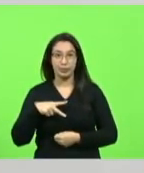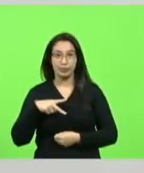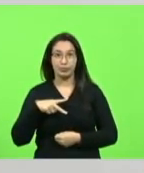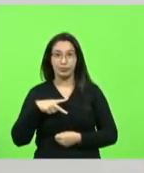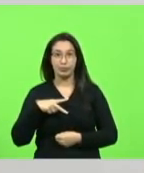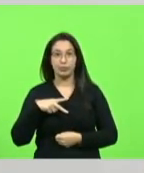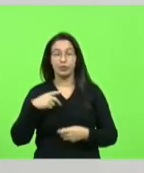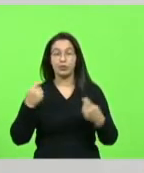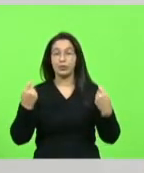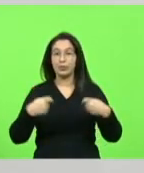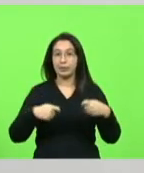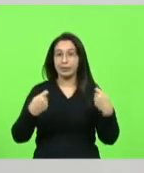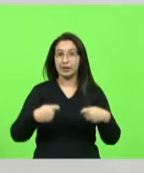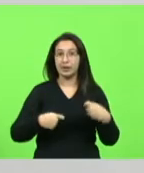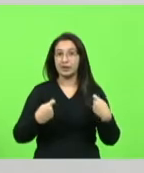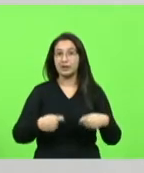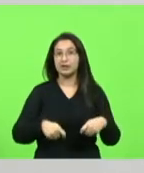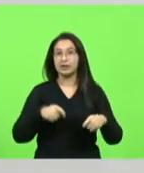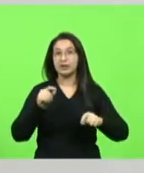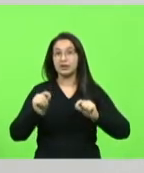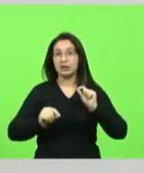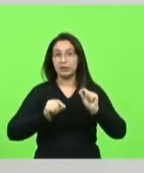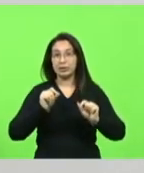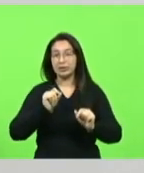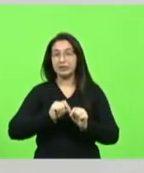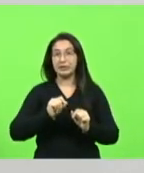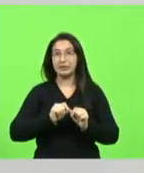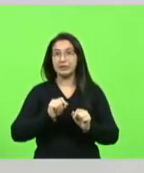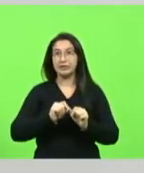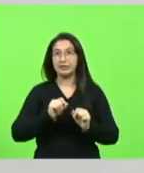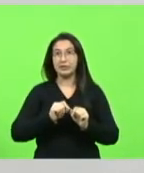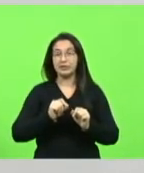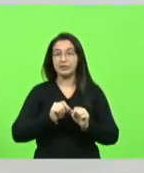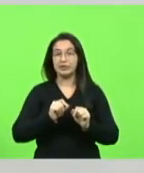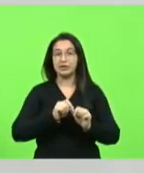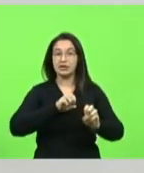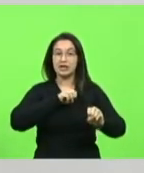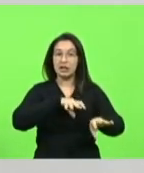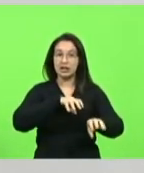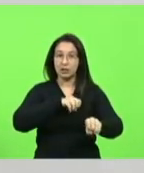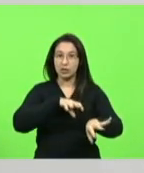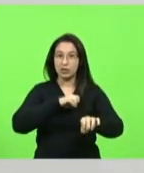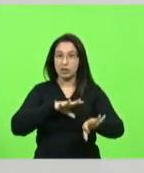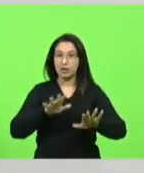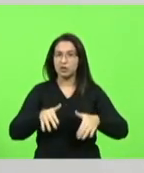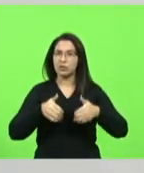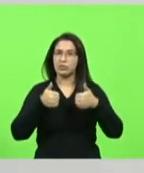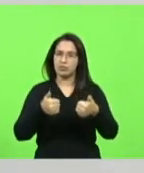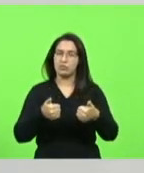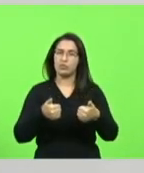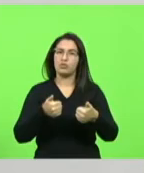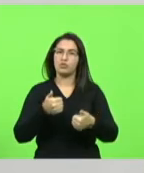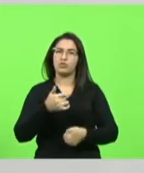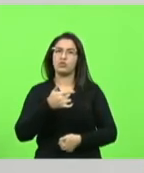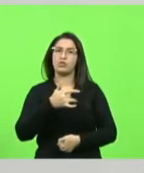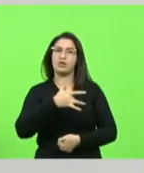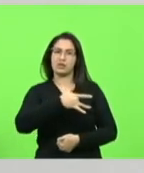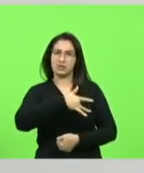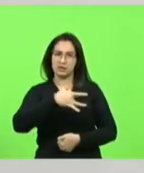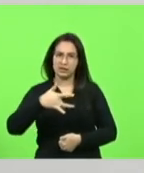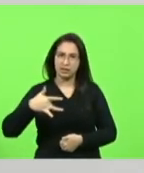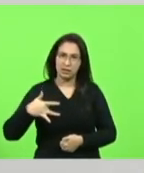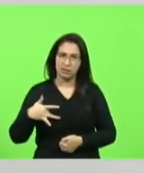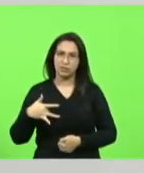necessária para fazer uma boa educação uma boa saúde uma boa